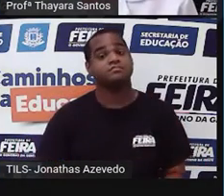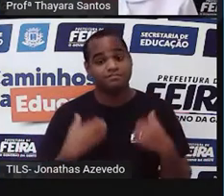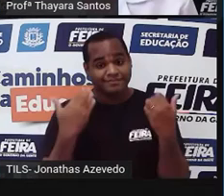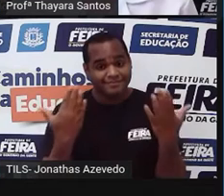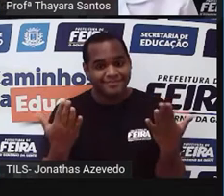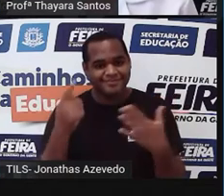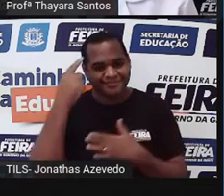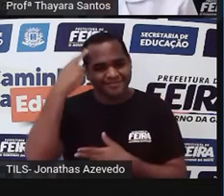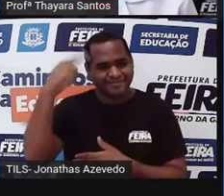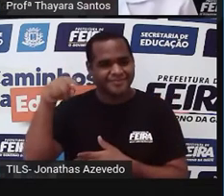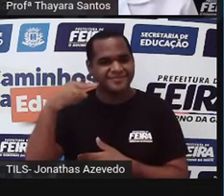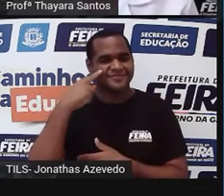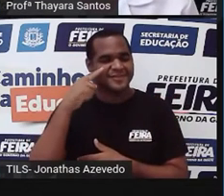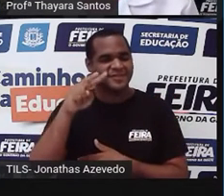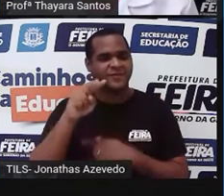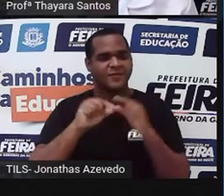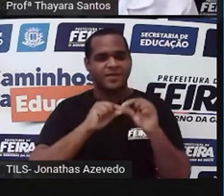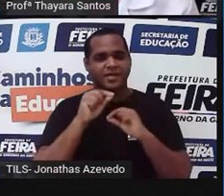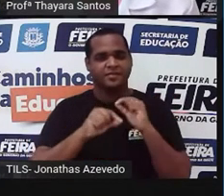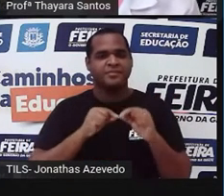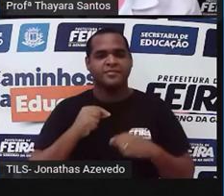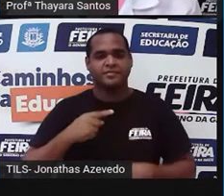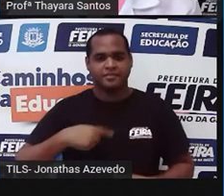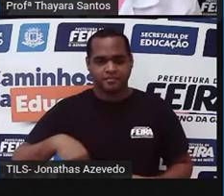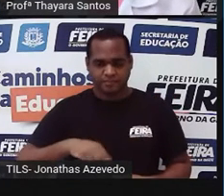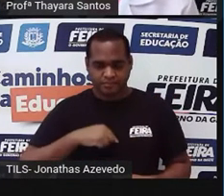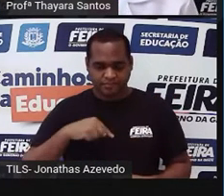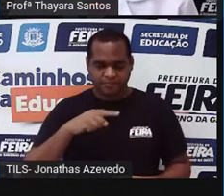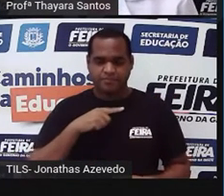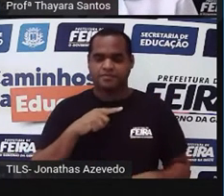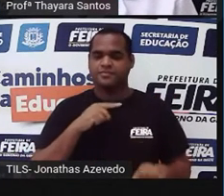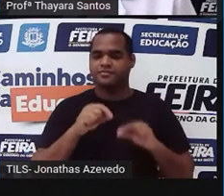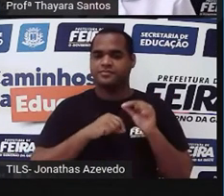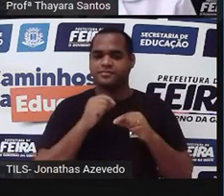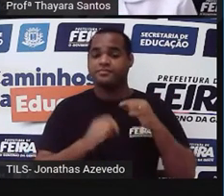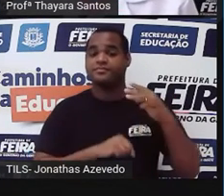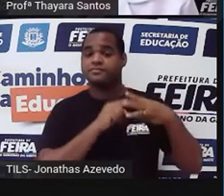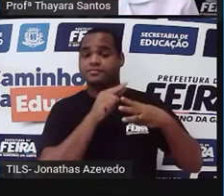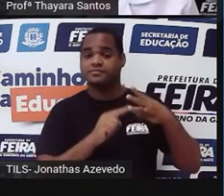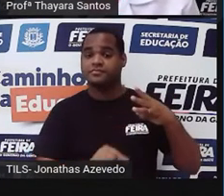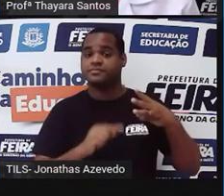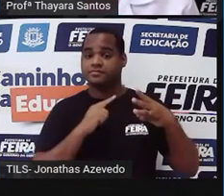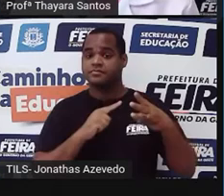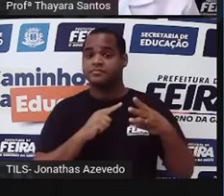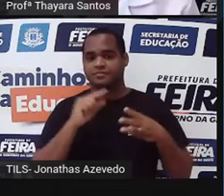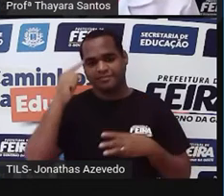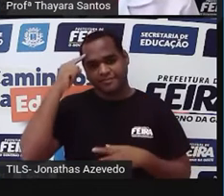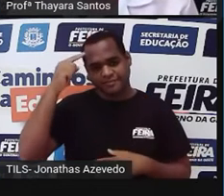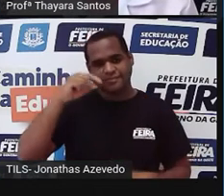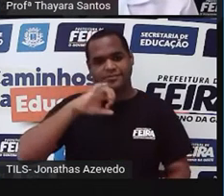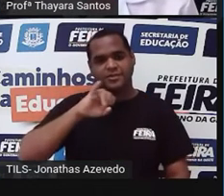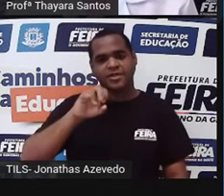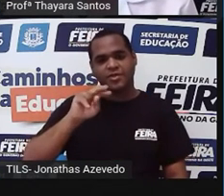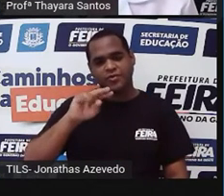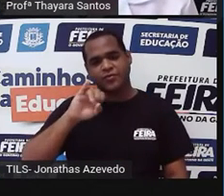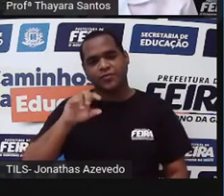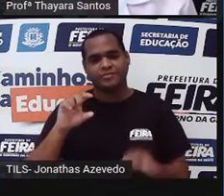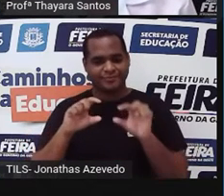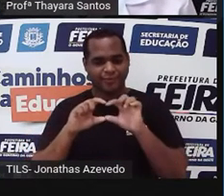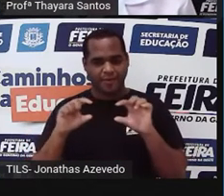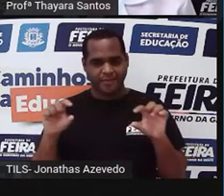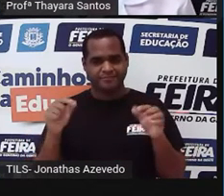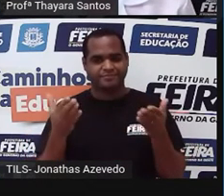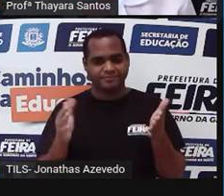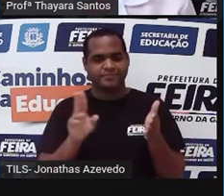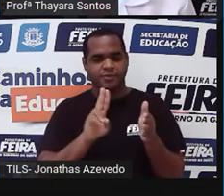Então, como a gente já viu, esse intestino delgado é dividido em três partes, que é o duodeno, jejuno e o hílio. O duodeno, ele